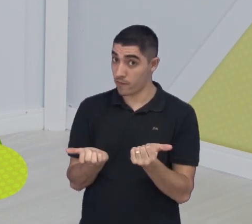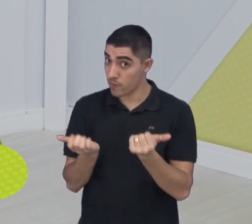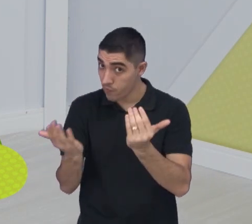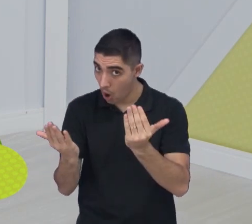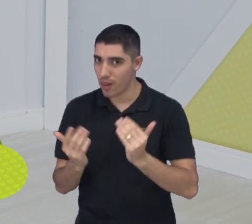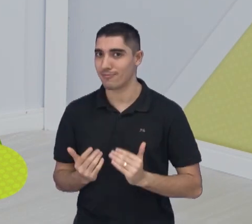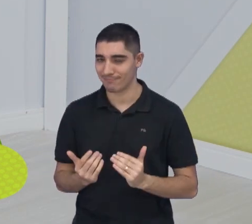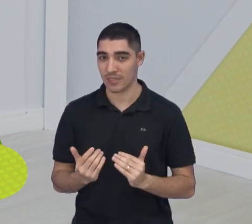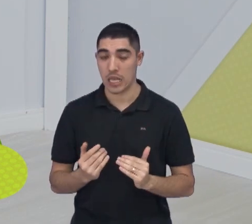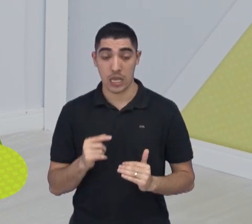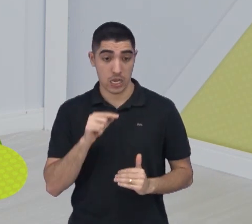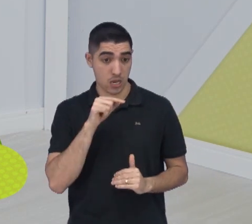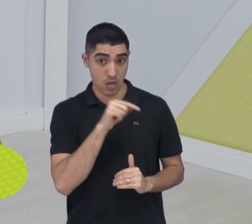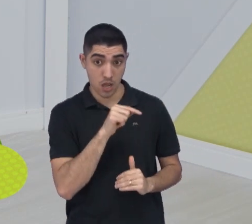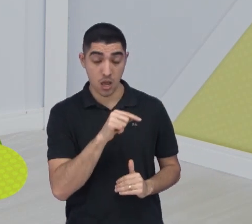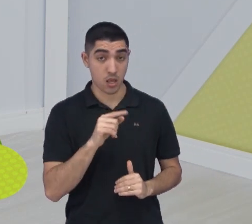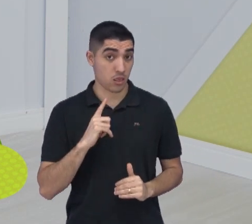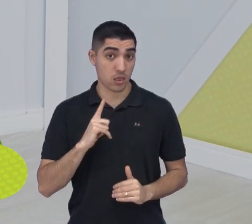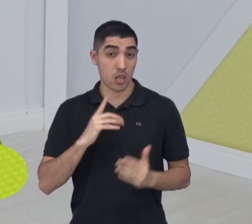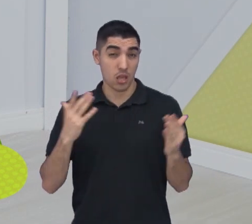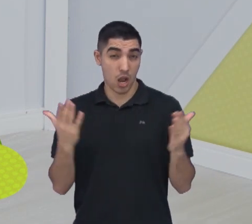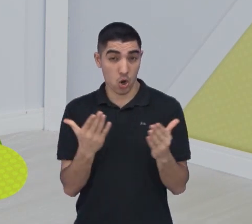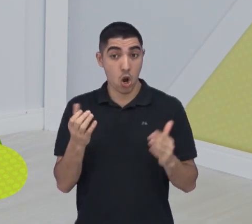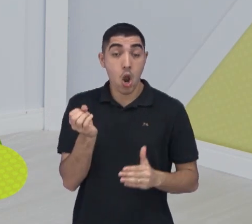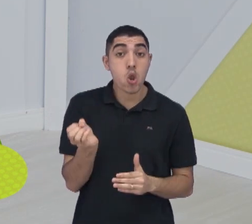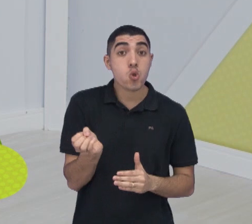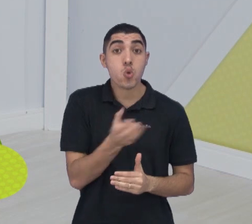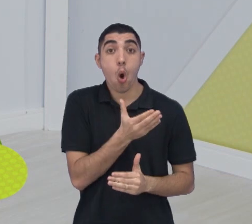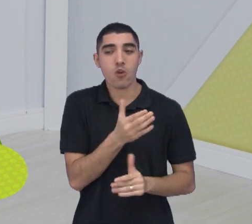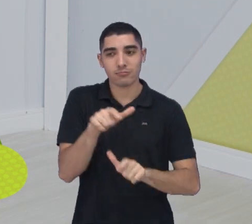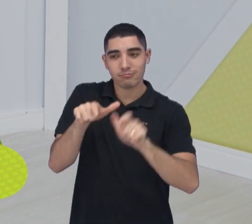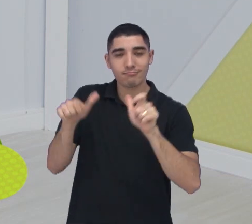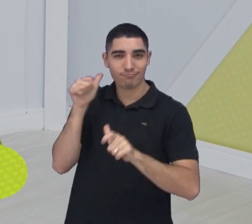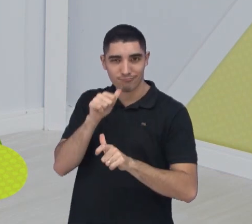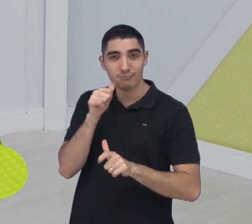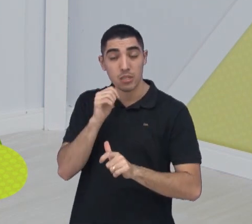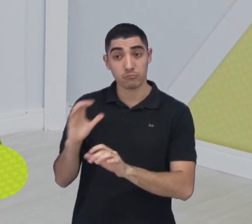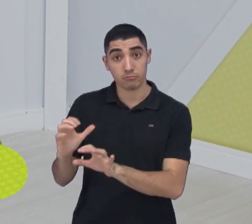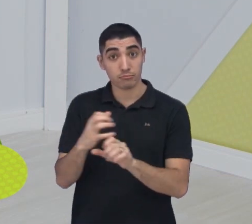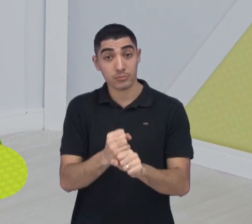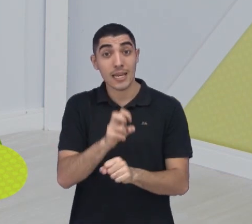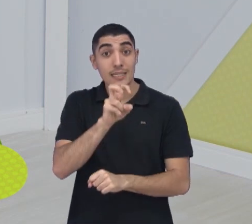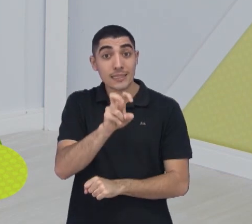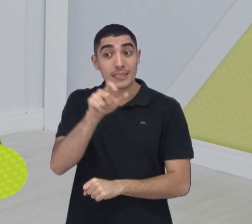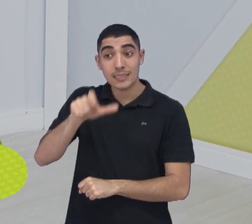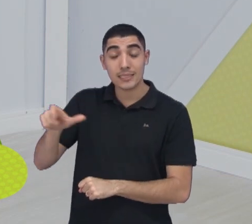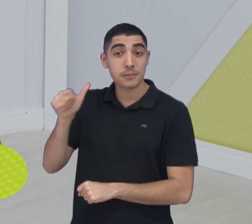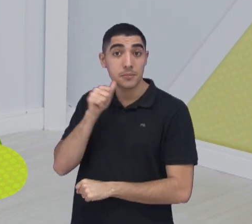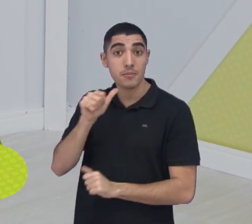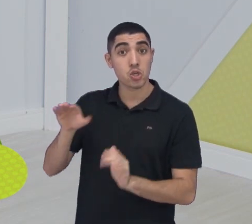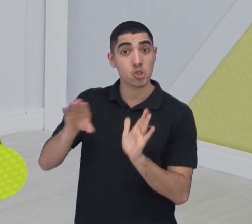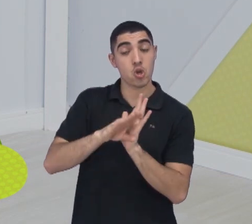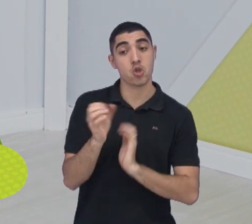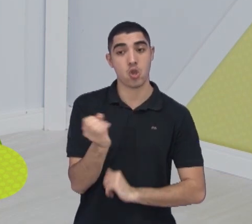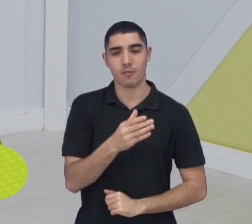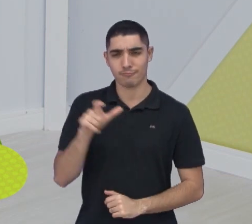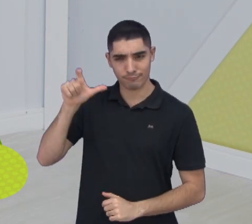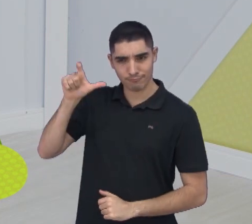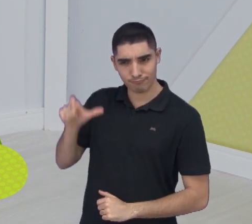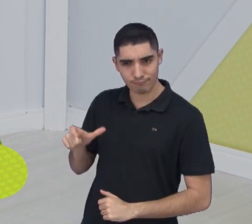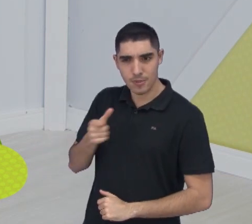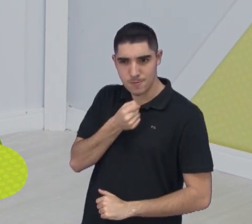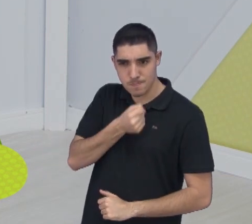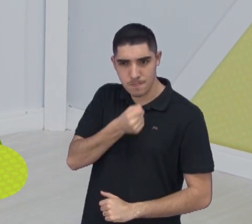Leandro Leal vem reformulado em relação à temporada passada, com pelo menos cinco novas atletas. O nosso repórter, Paulo